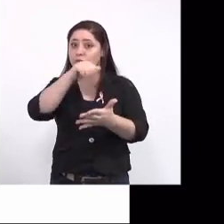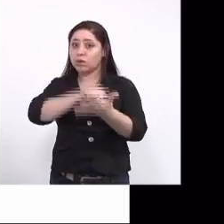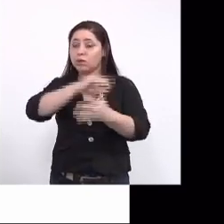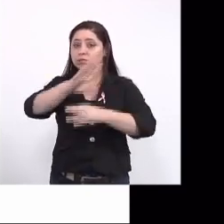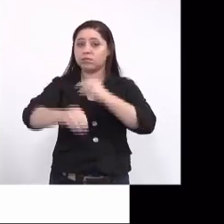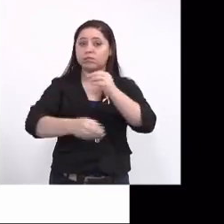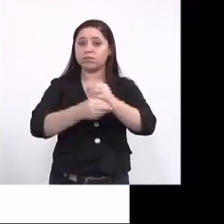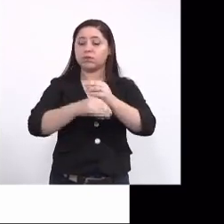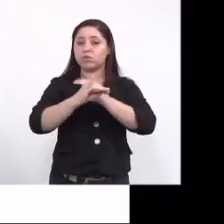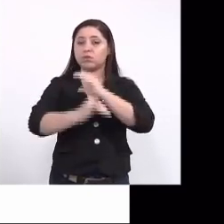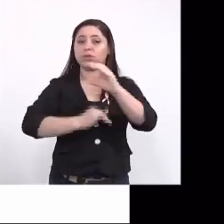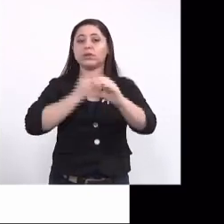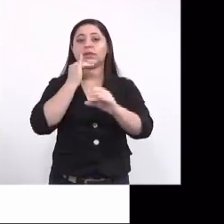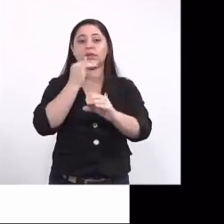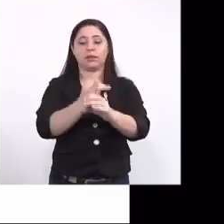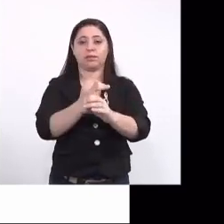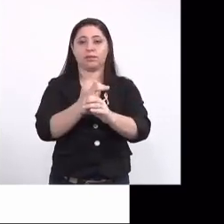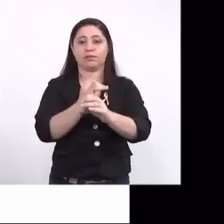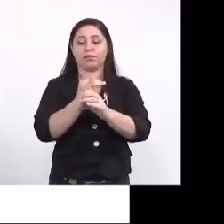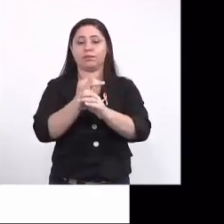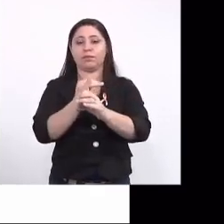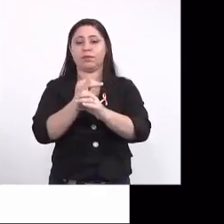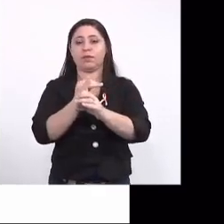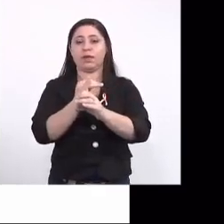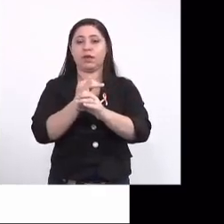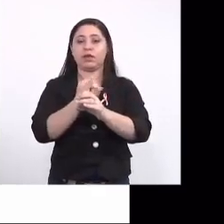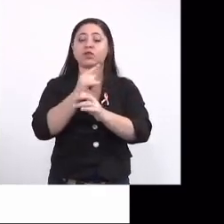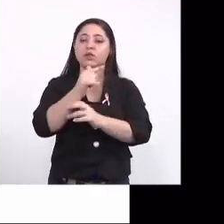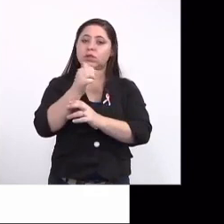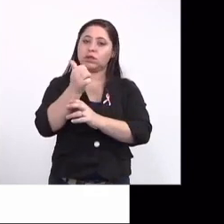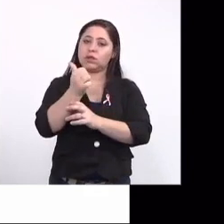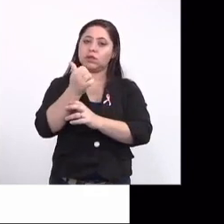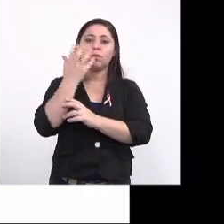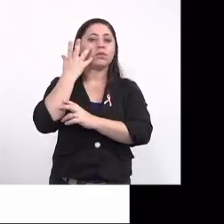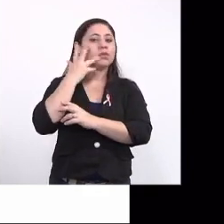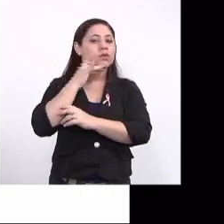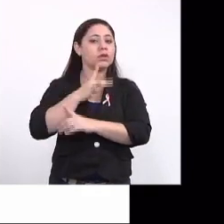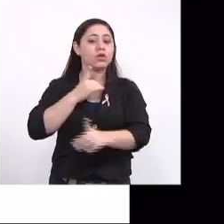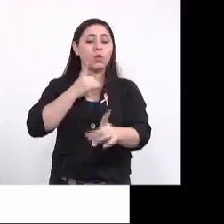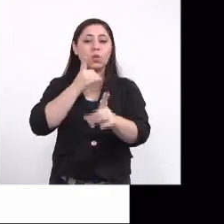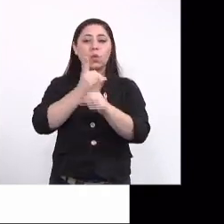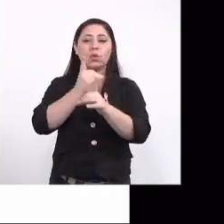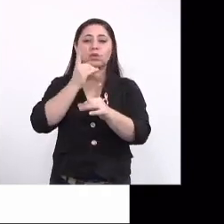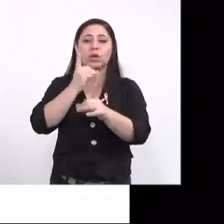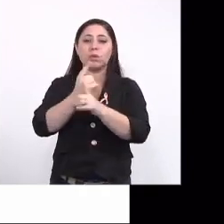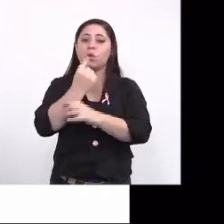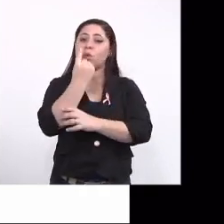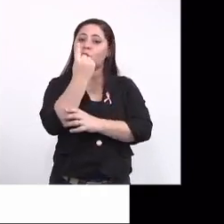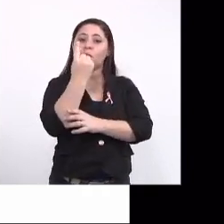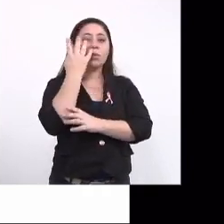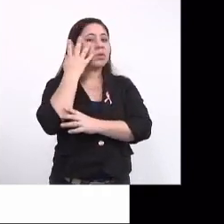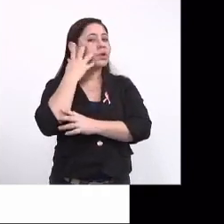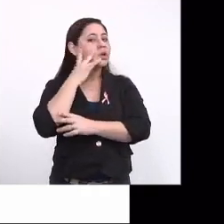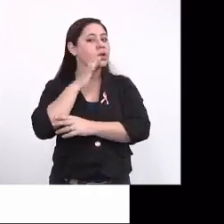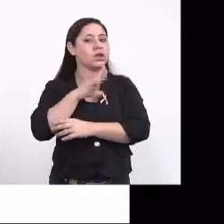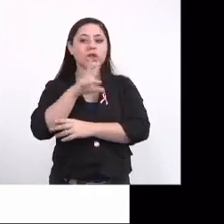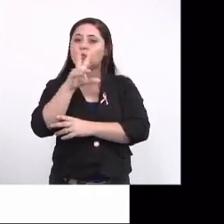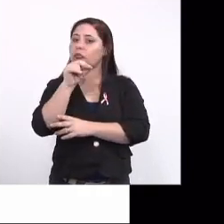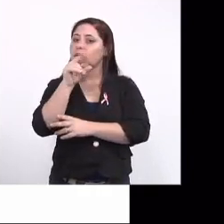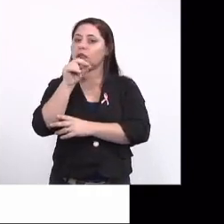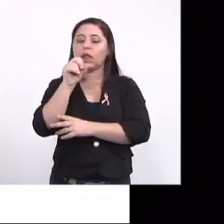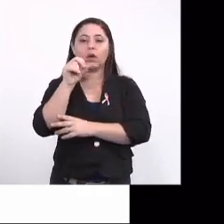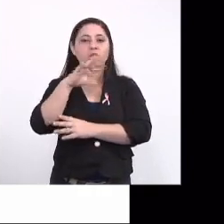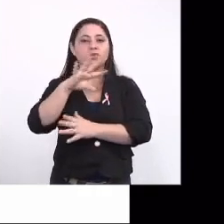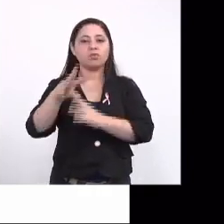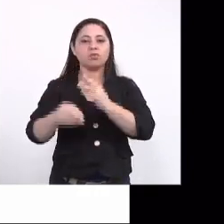sistema, nesse RESP. E lá tinha 71 crianças. E nós encontramos uma criança que não foi notificada.